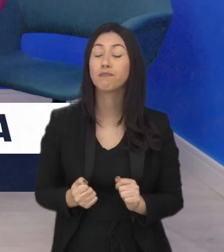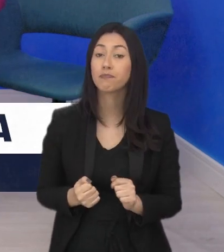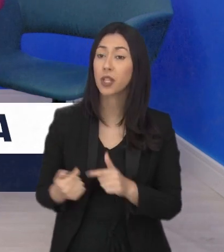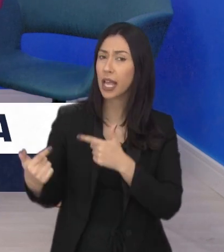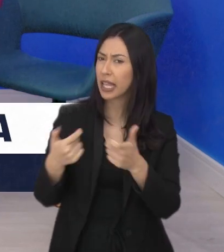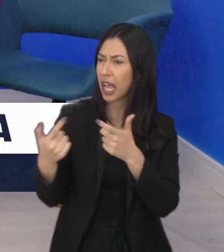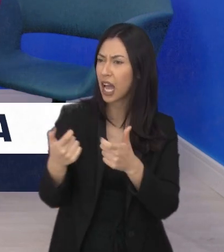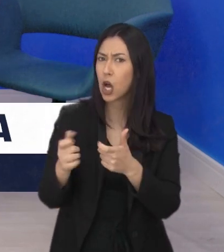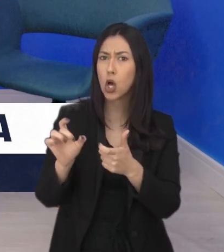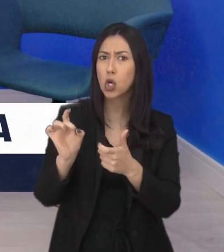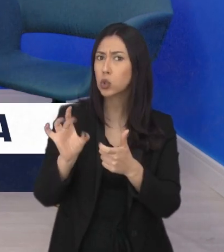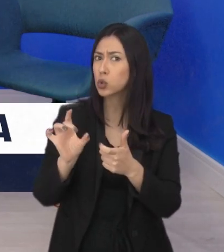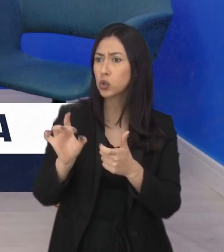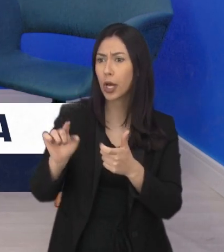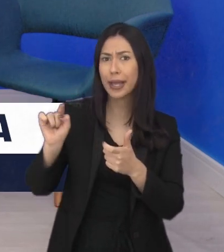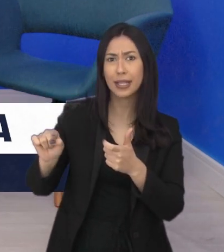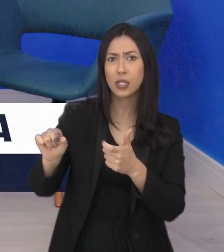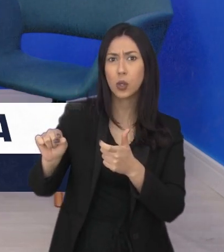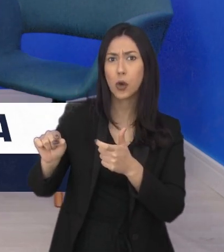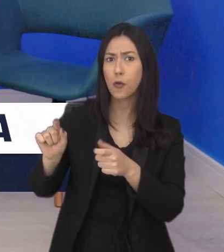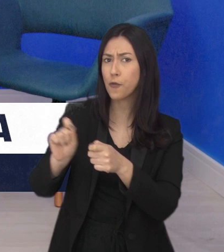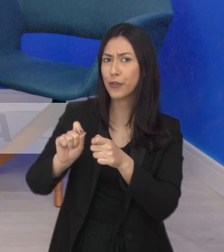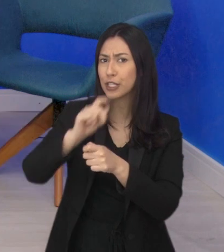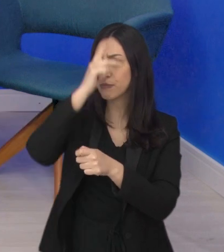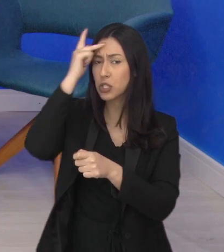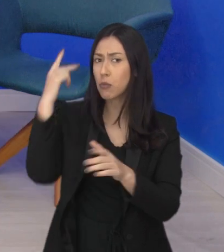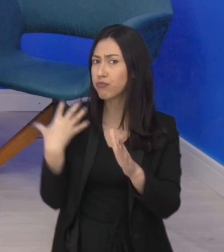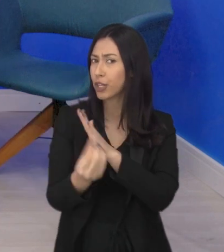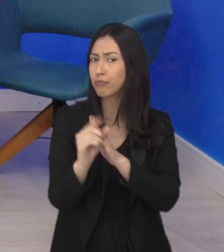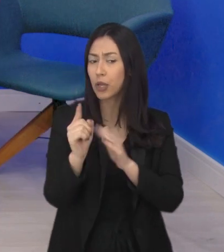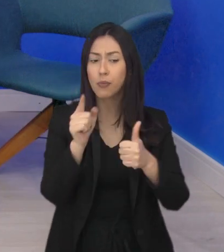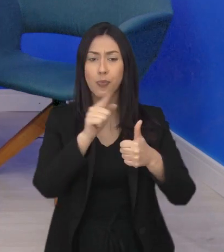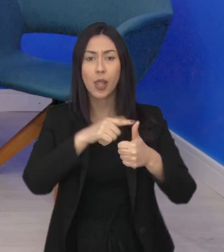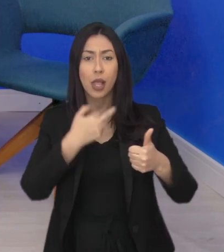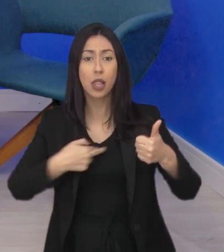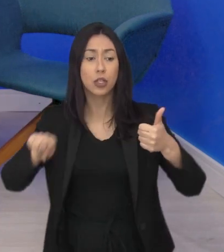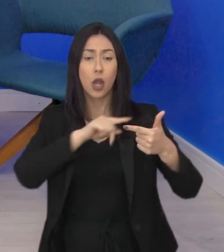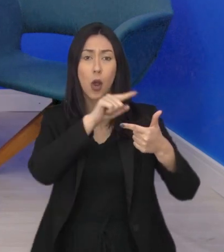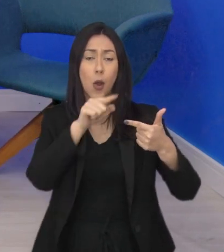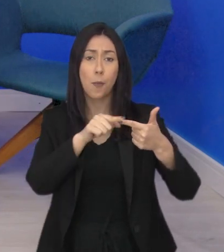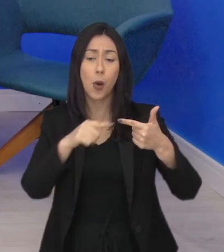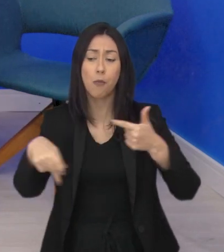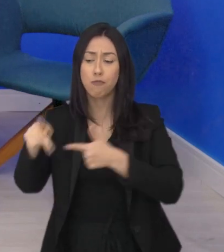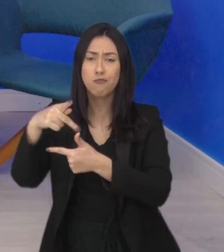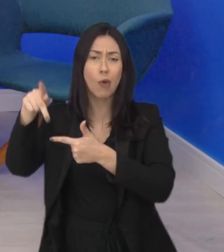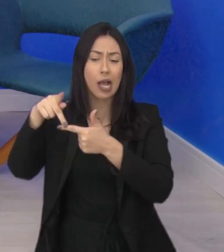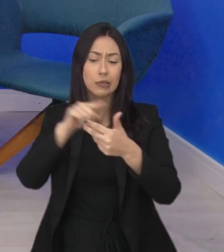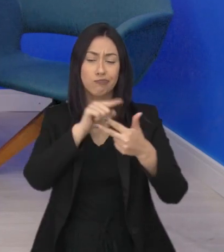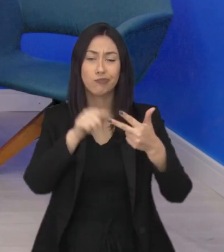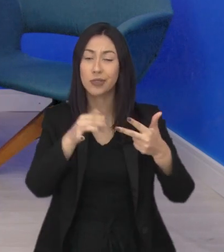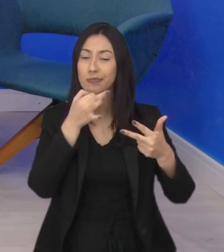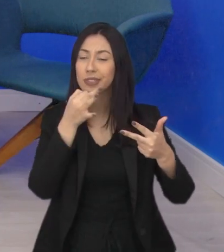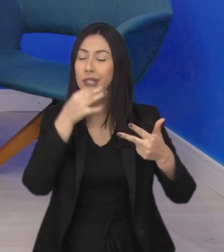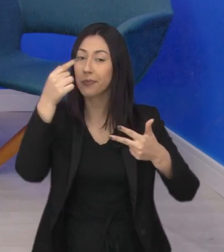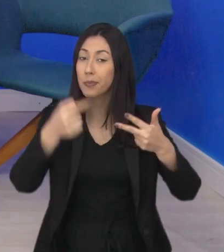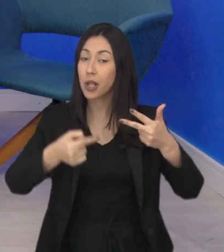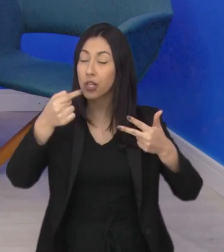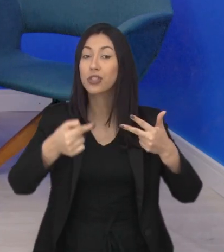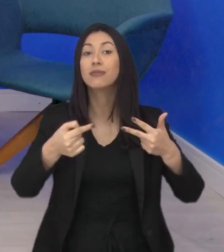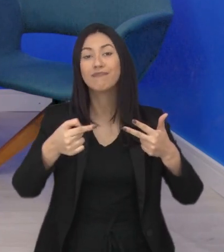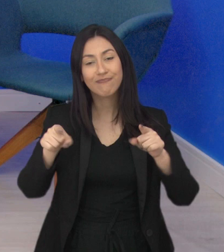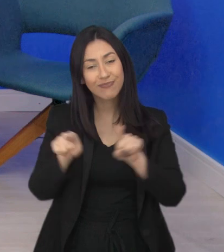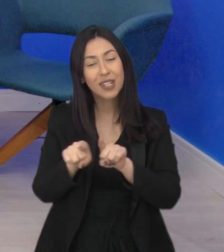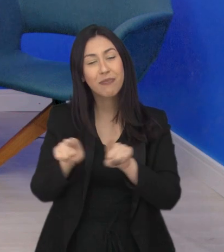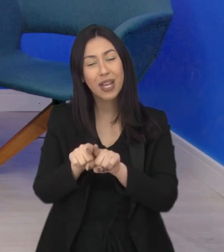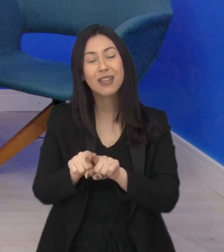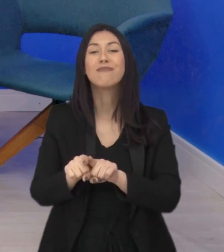não é a única causa, viu? Segundo a ONU, religião, nacionalidade e opinião política também são fatores que levam à